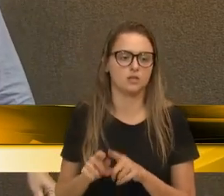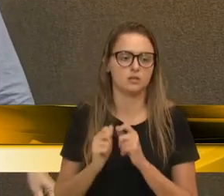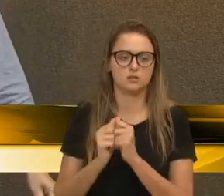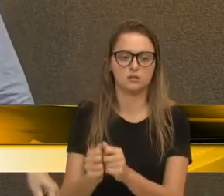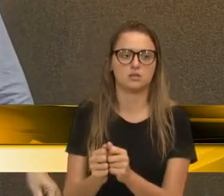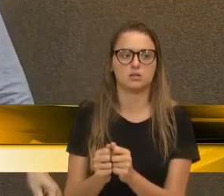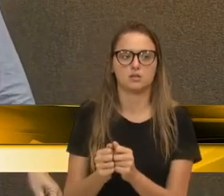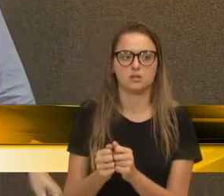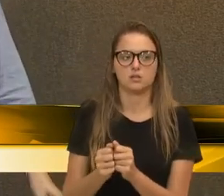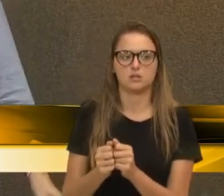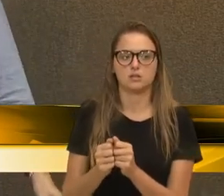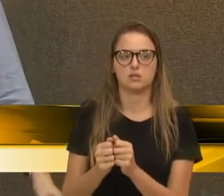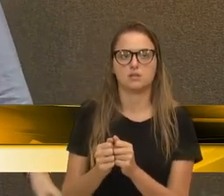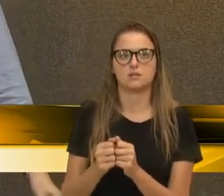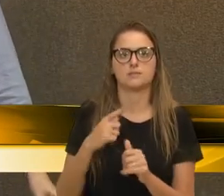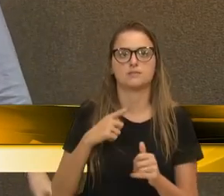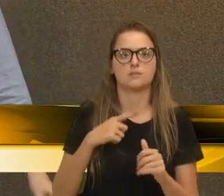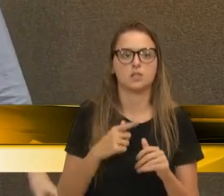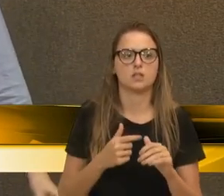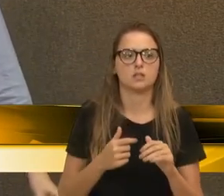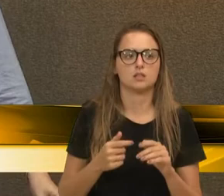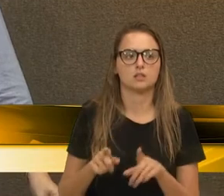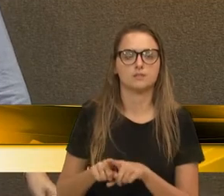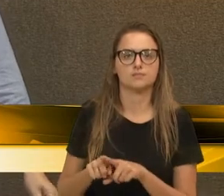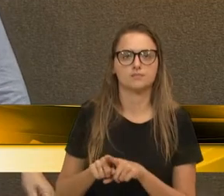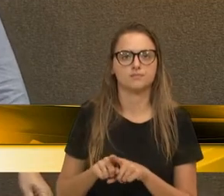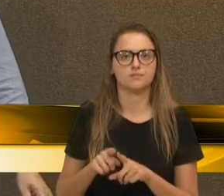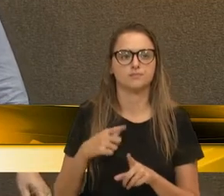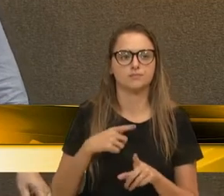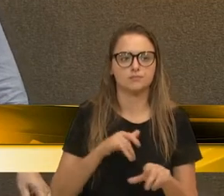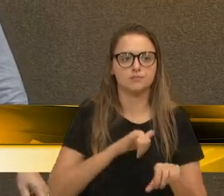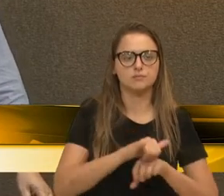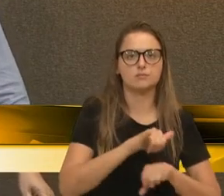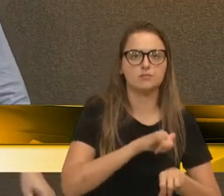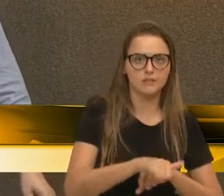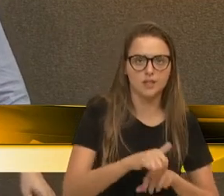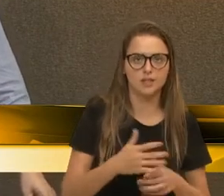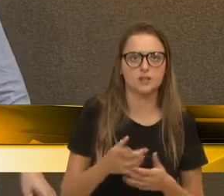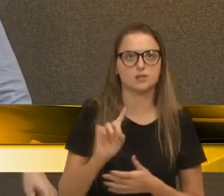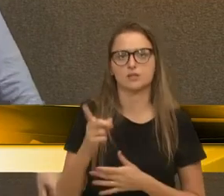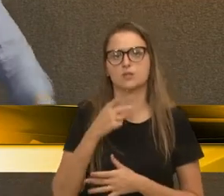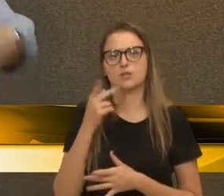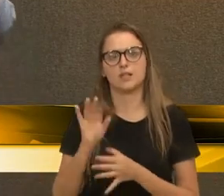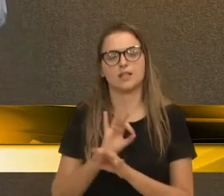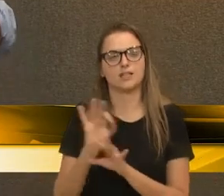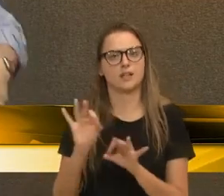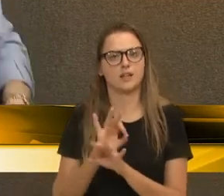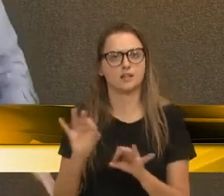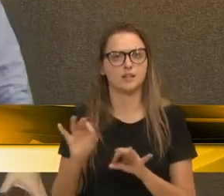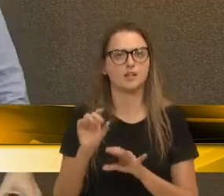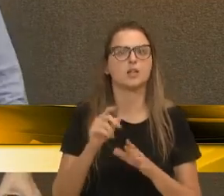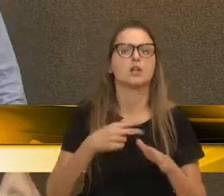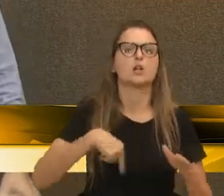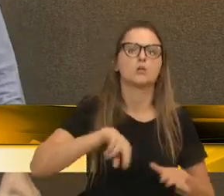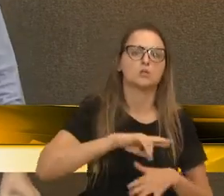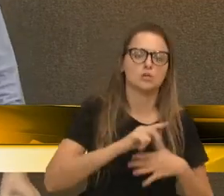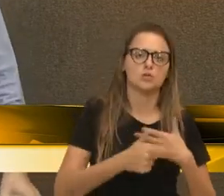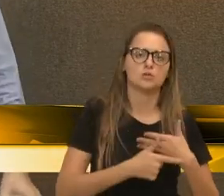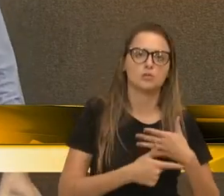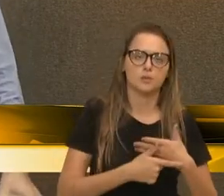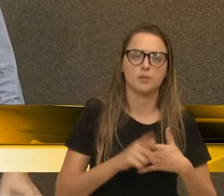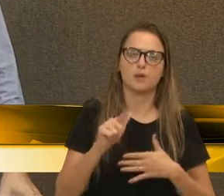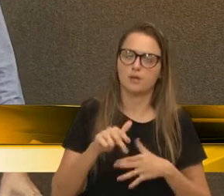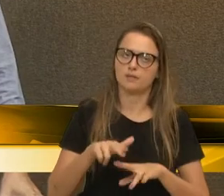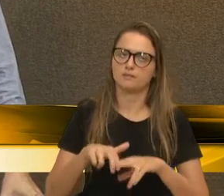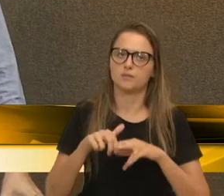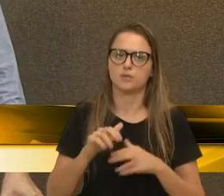sendo surrupiados, surrupiados e não se diz nada sobre ele. Então, o nosso papel, vereador Rodrigo, é nesse